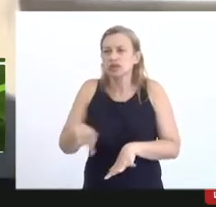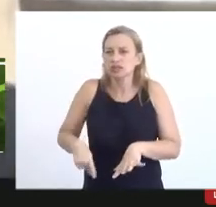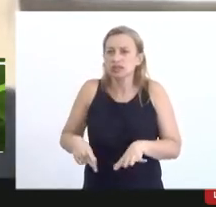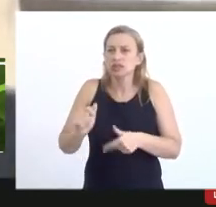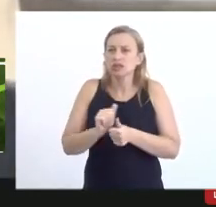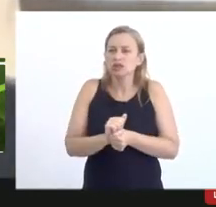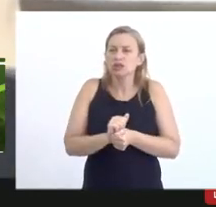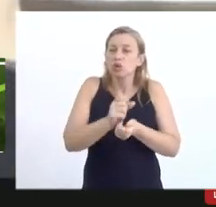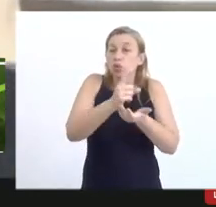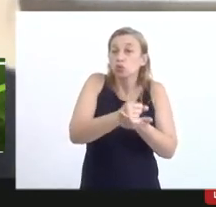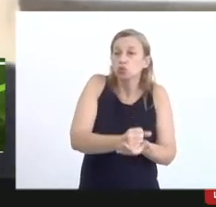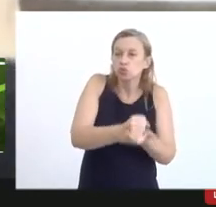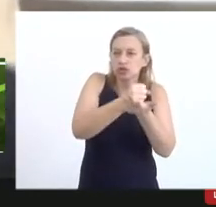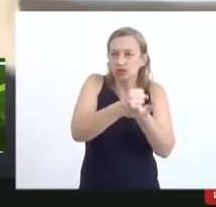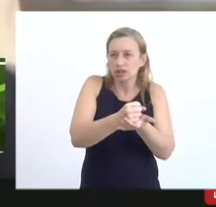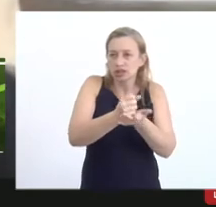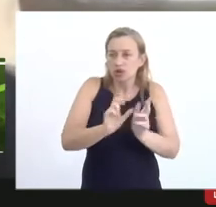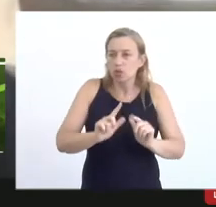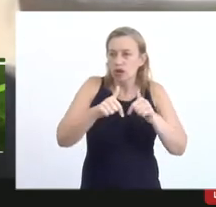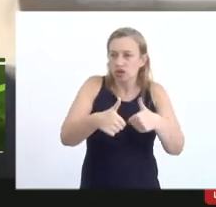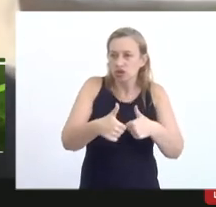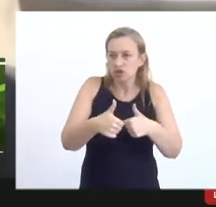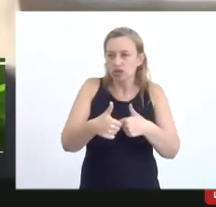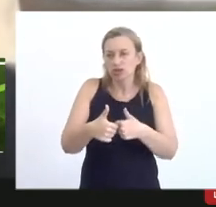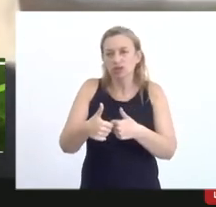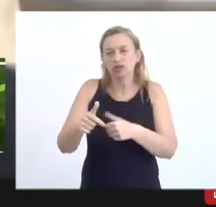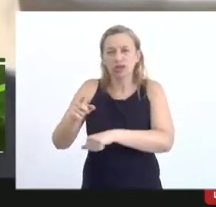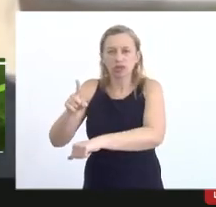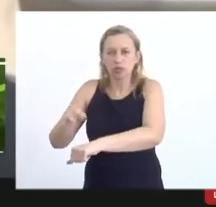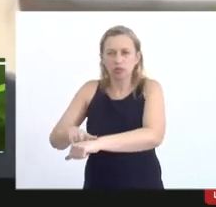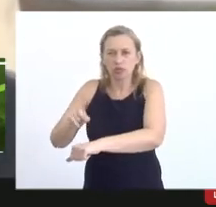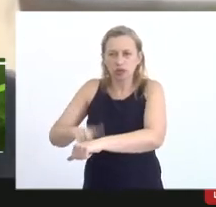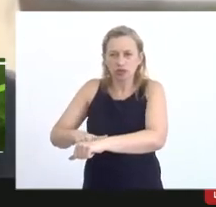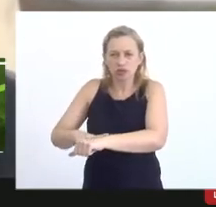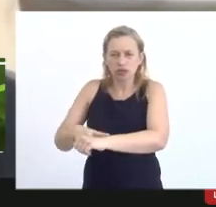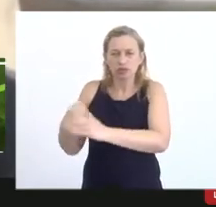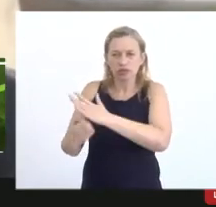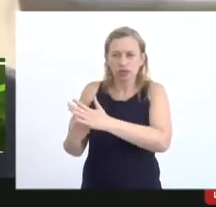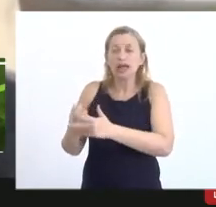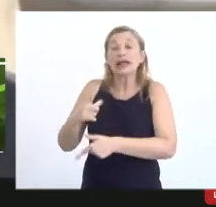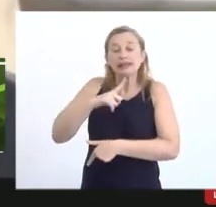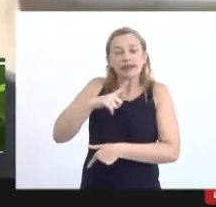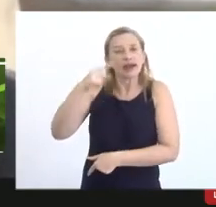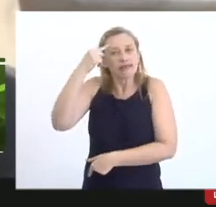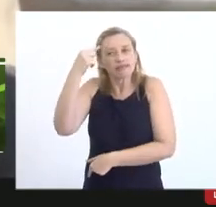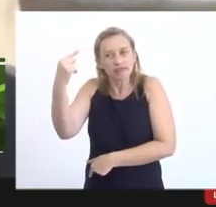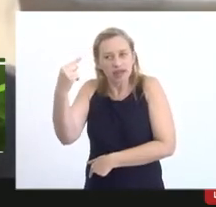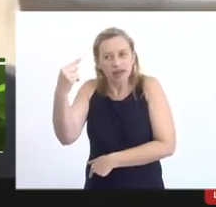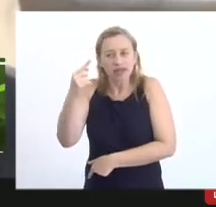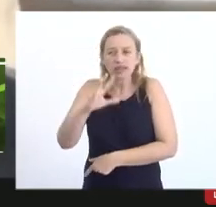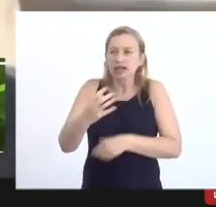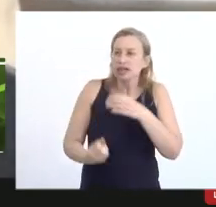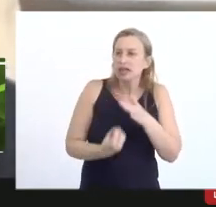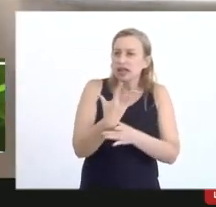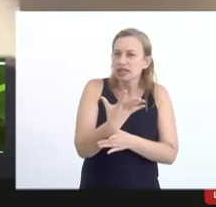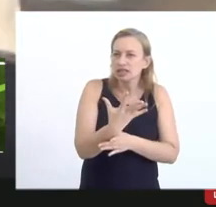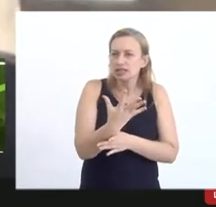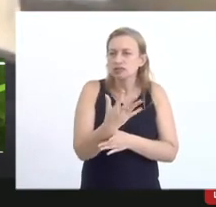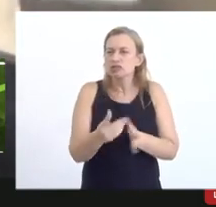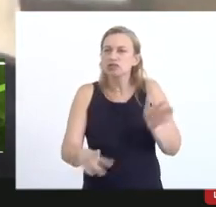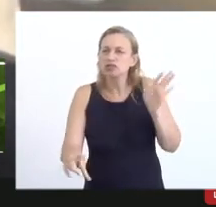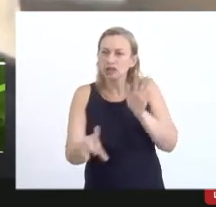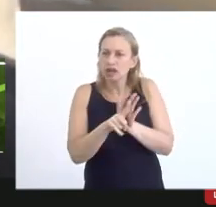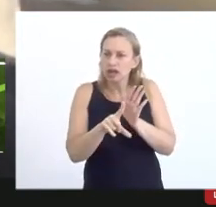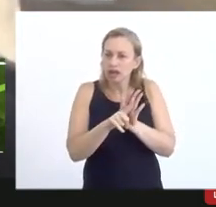deu sustentação às ações da ANSI naquele momento tinha a ideia a construção de fazer uma lei